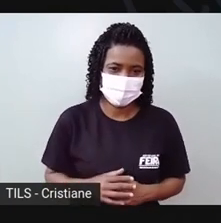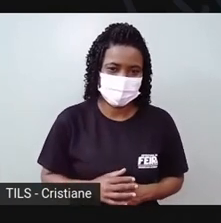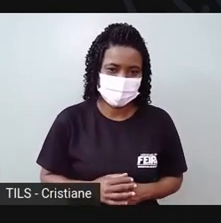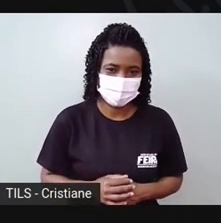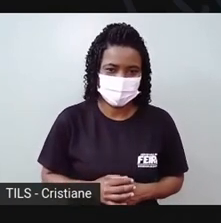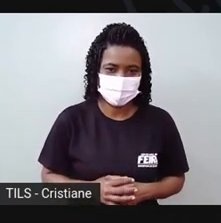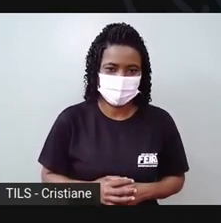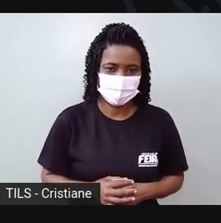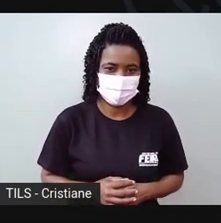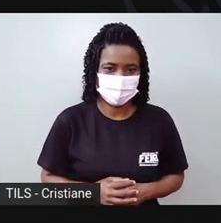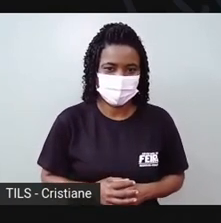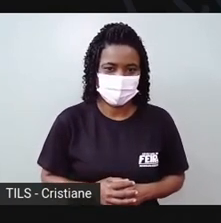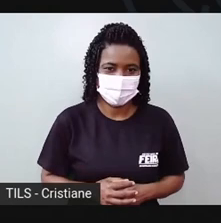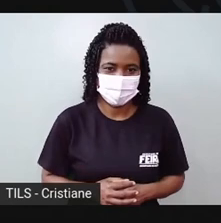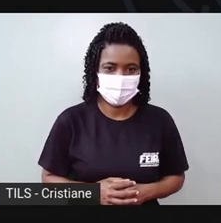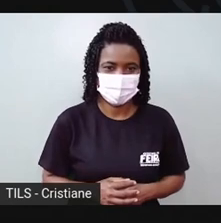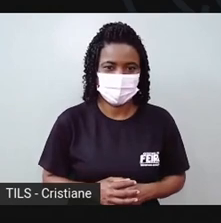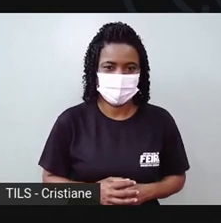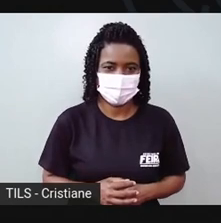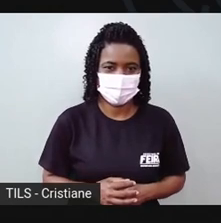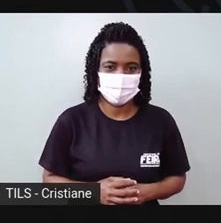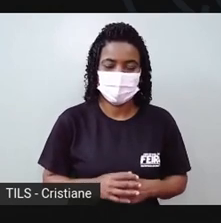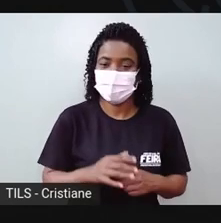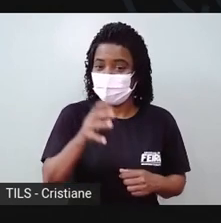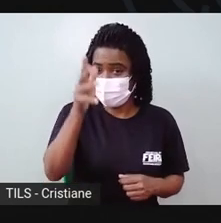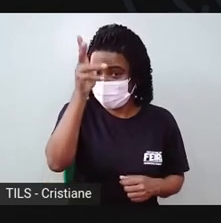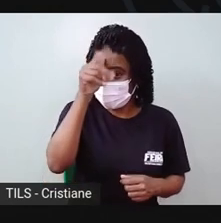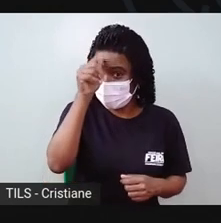Já tá pronta a nossa galinha.